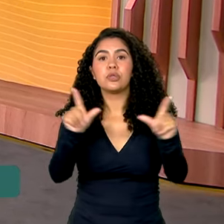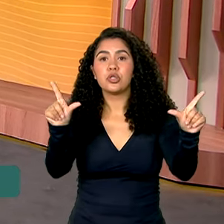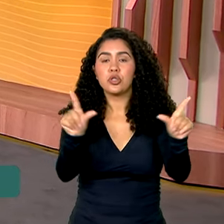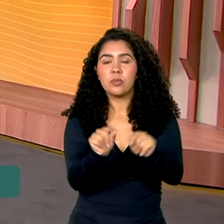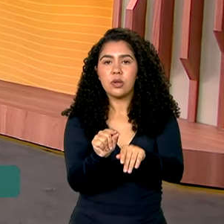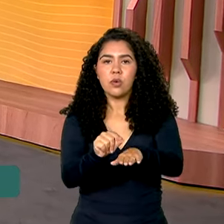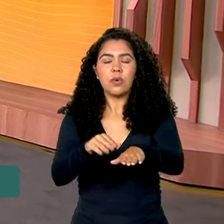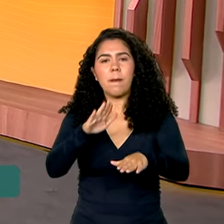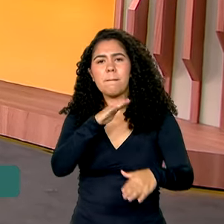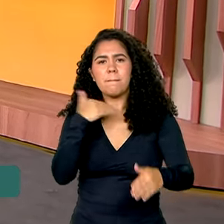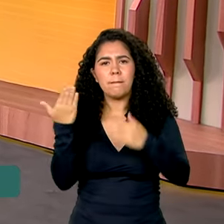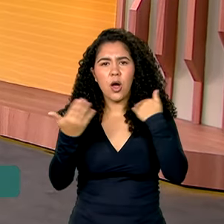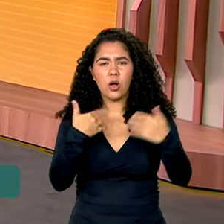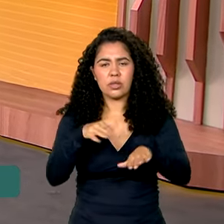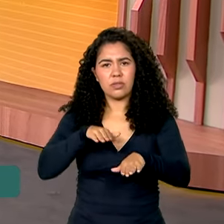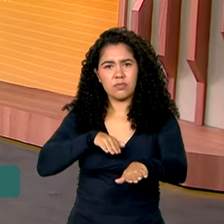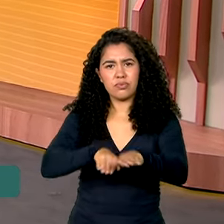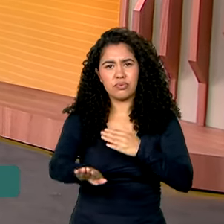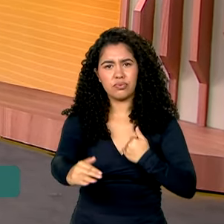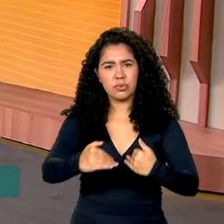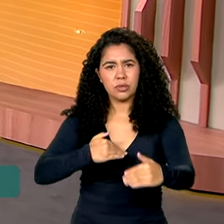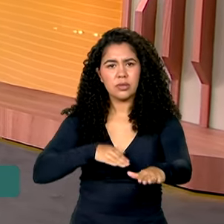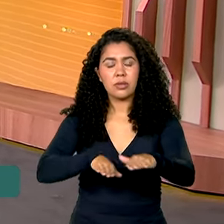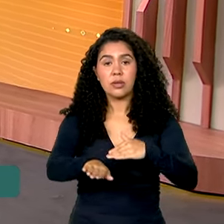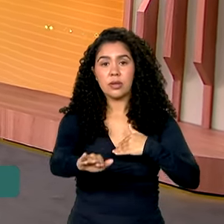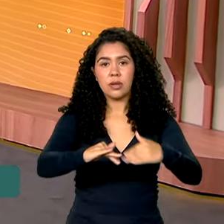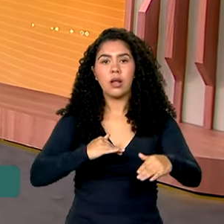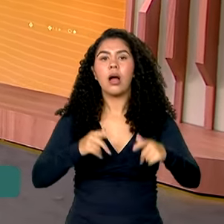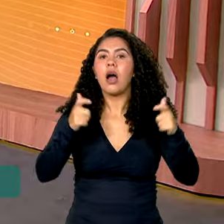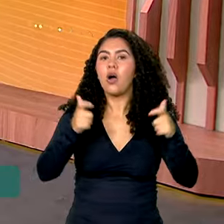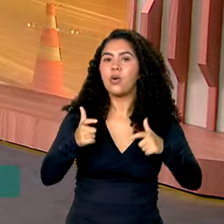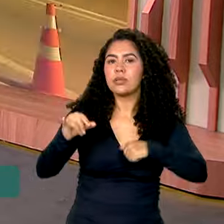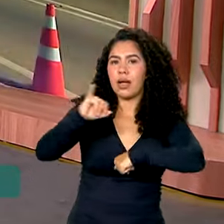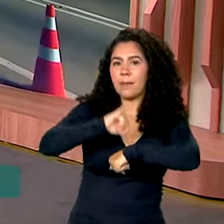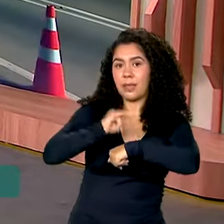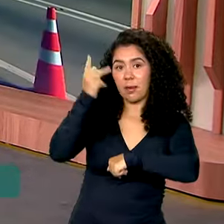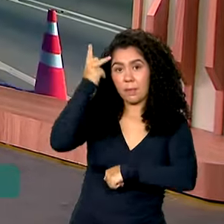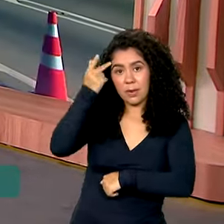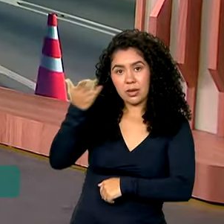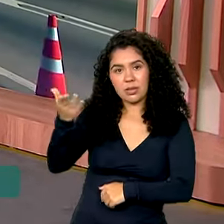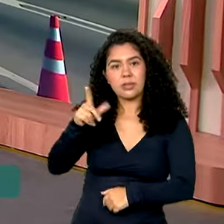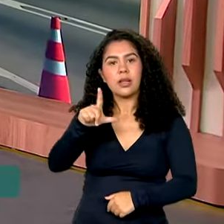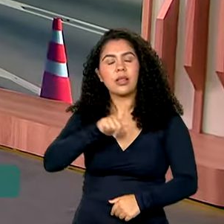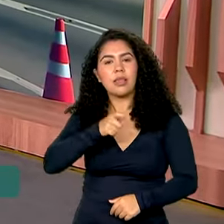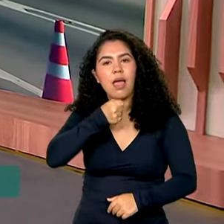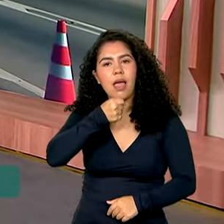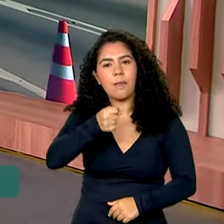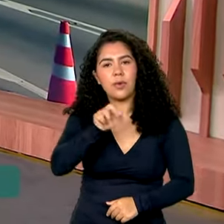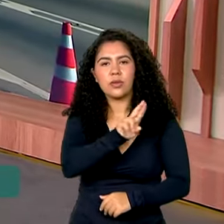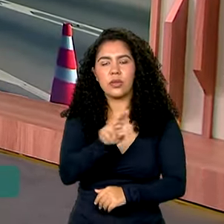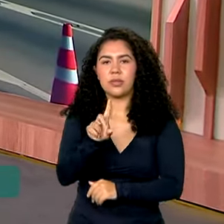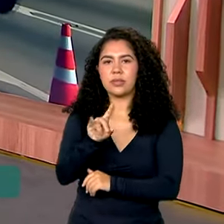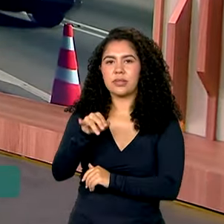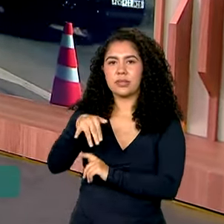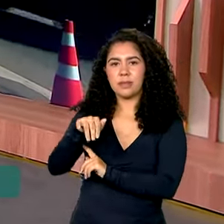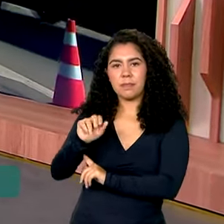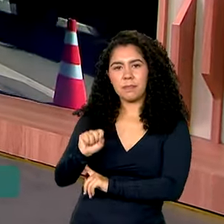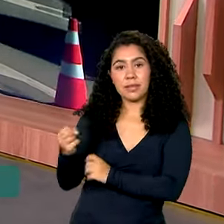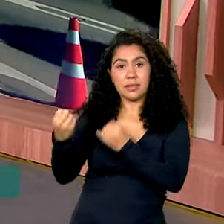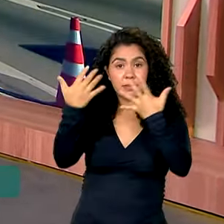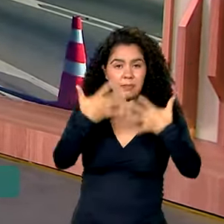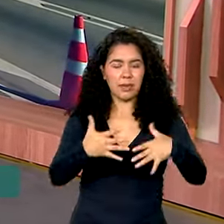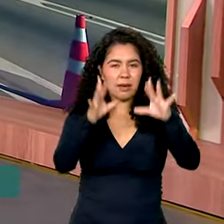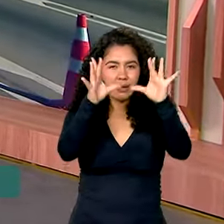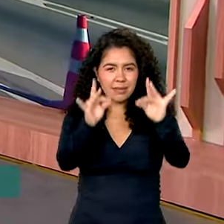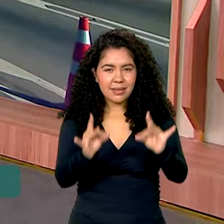lançamento da campanha ocorre em um dos pedágios rodoviários da capital paulista. E nós vamos direto para lá, onde o repórter Dimas Soldi conta